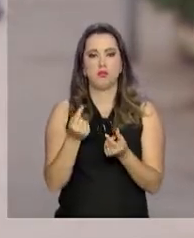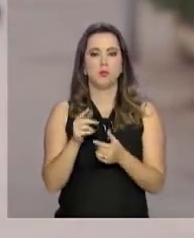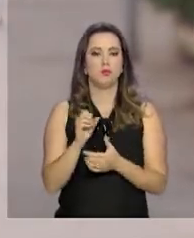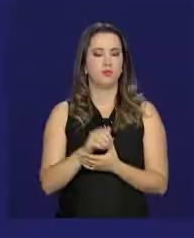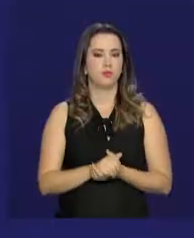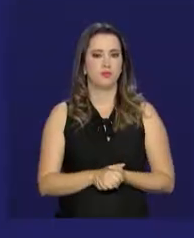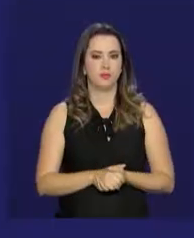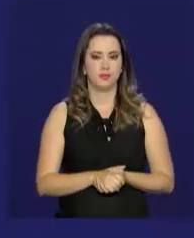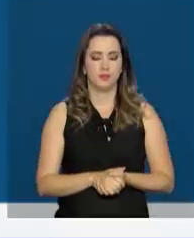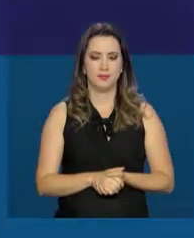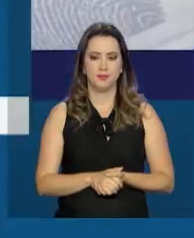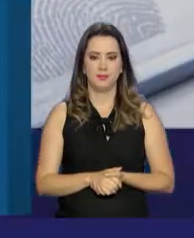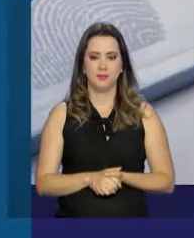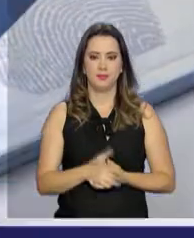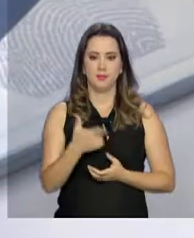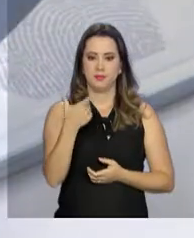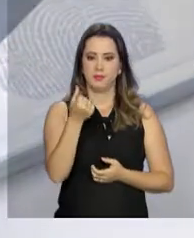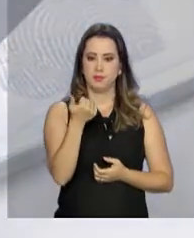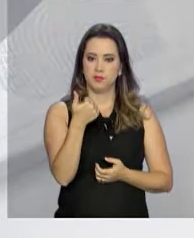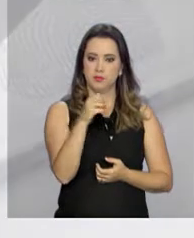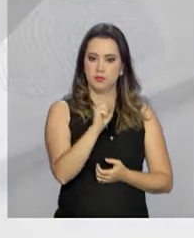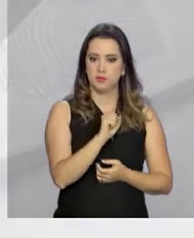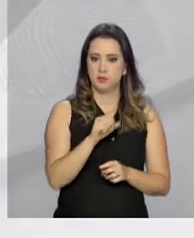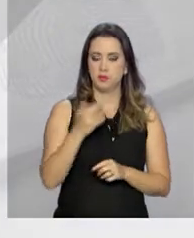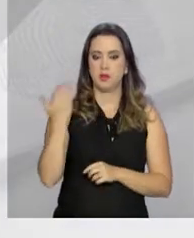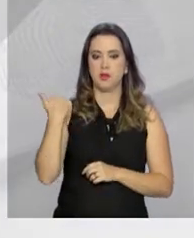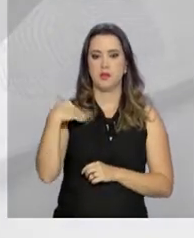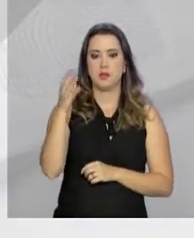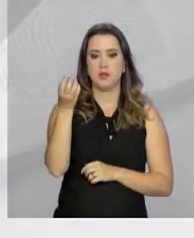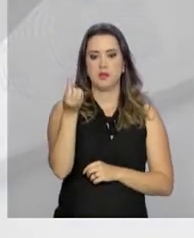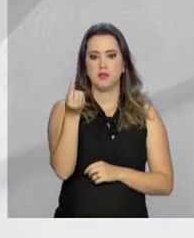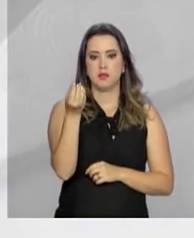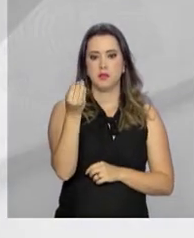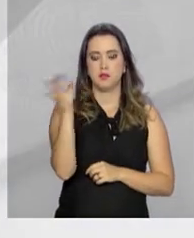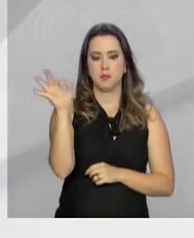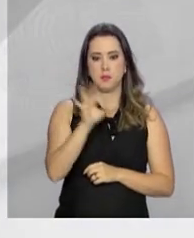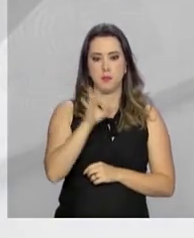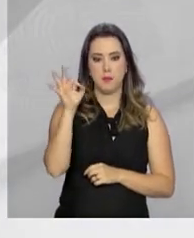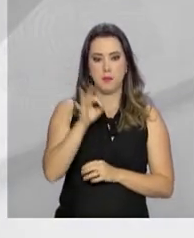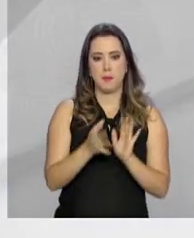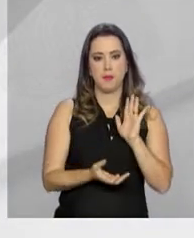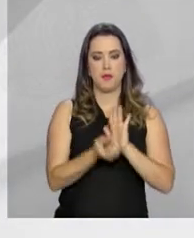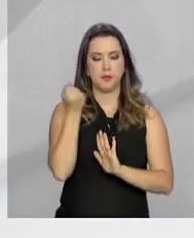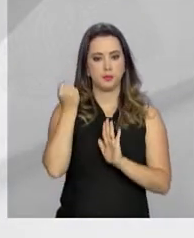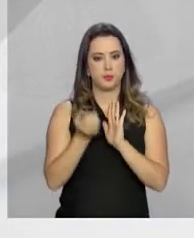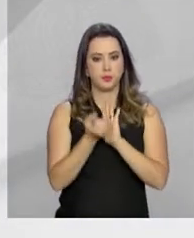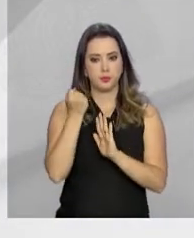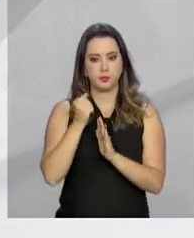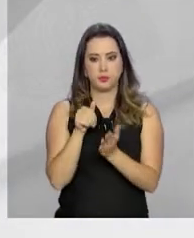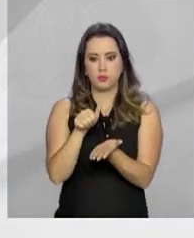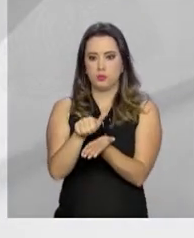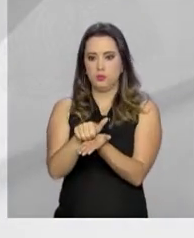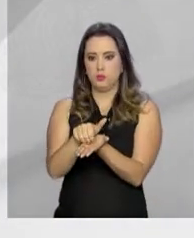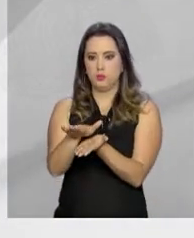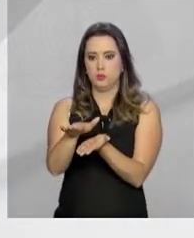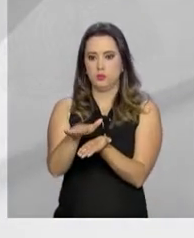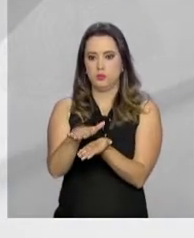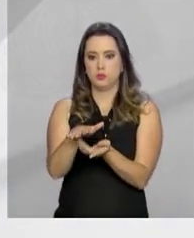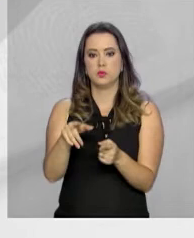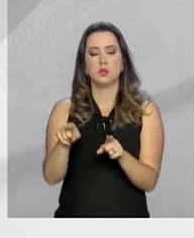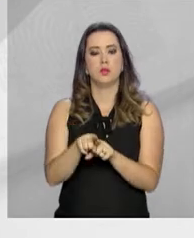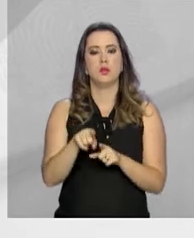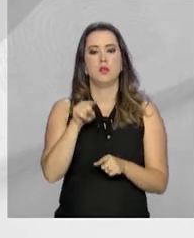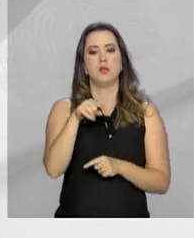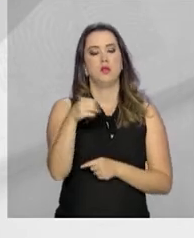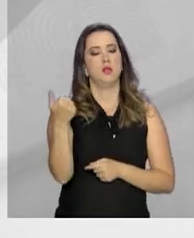ele precisar. Em 2018, mais de 60% dos saques do FGTS foram por demissão sem justa causa,